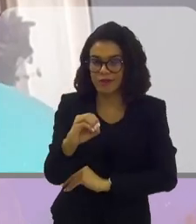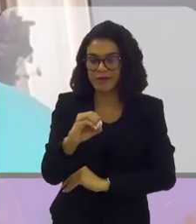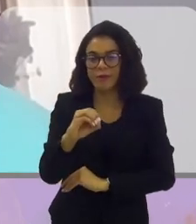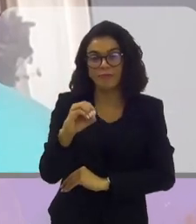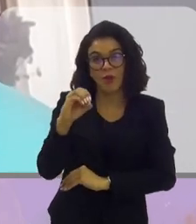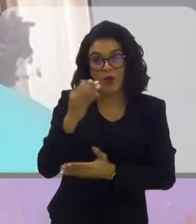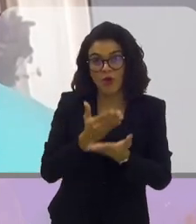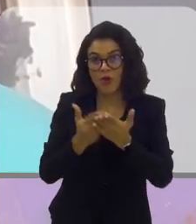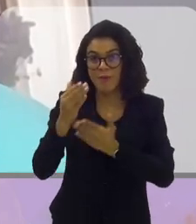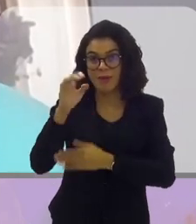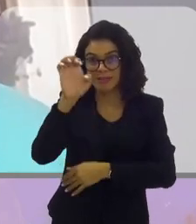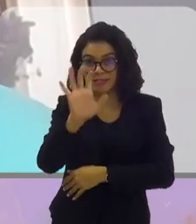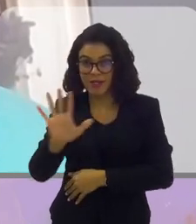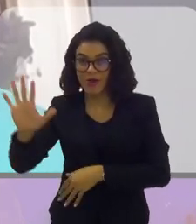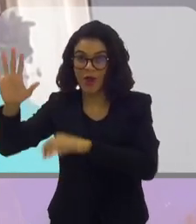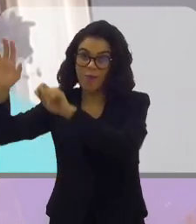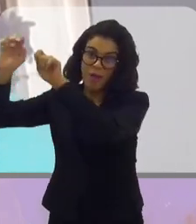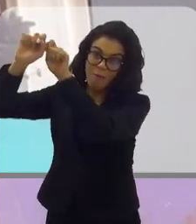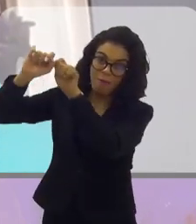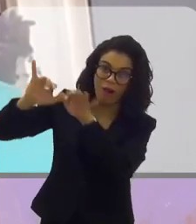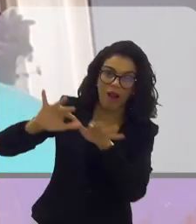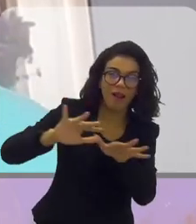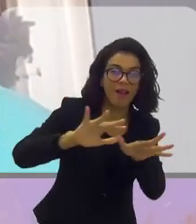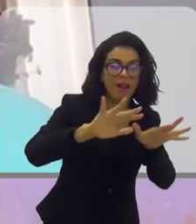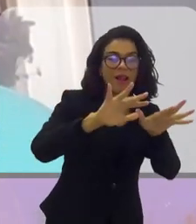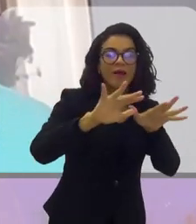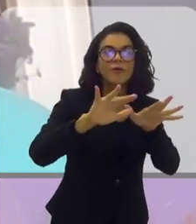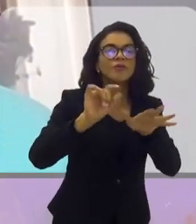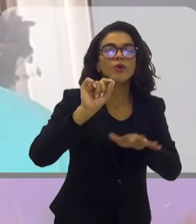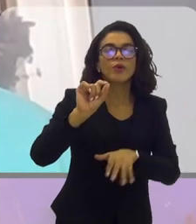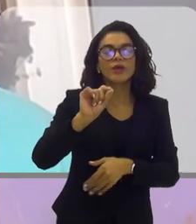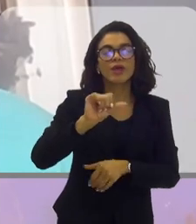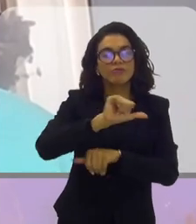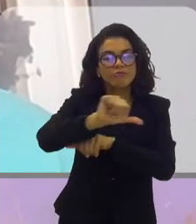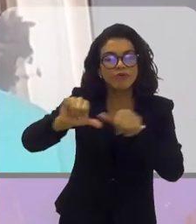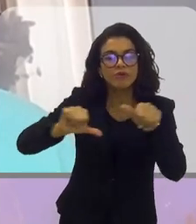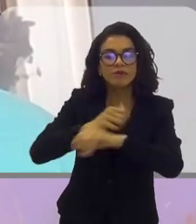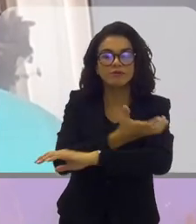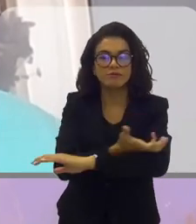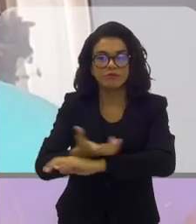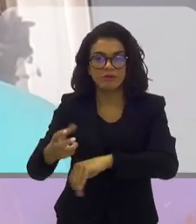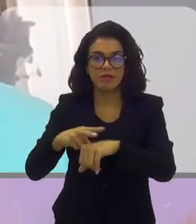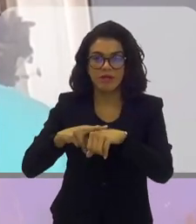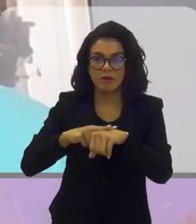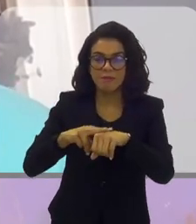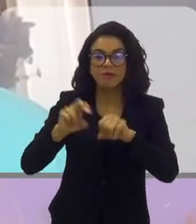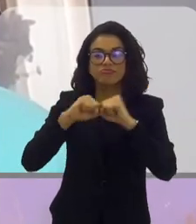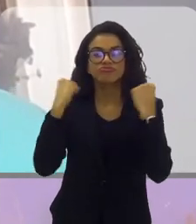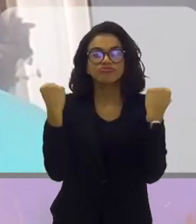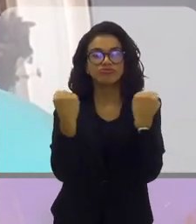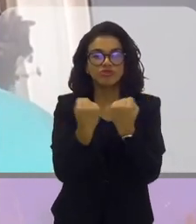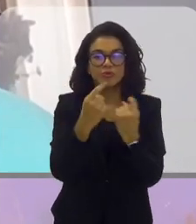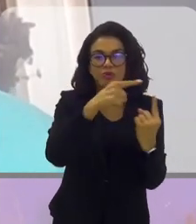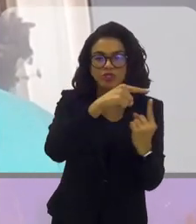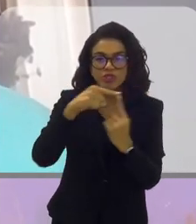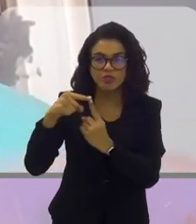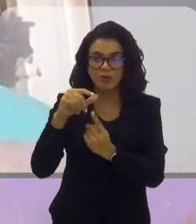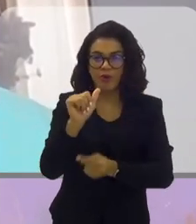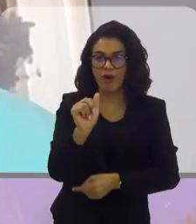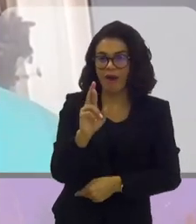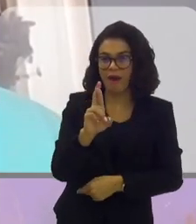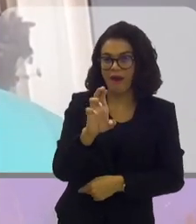movimento que começa na Europa e depois se espalha como um piolho. Houve o advento do gramado dos estádios tipo arena,